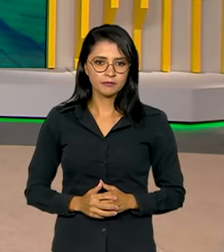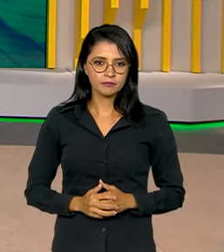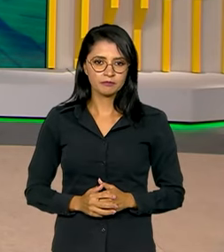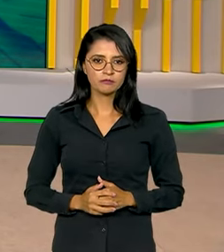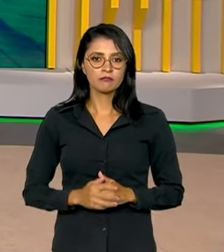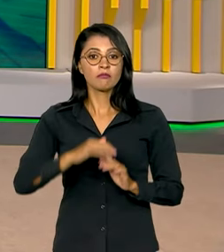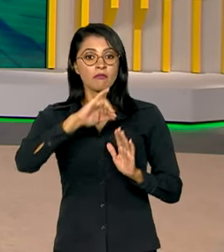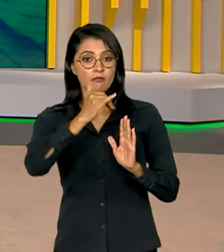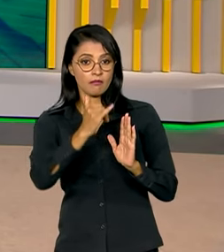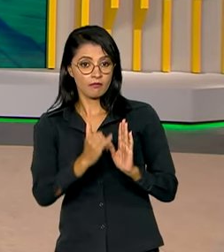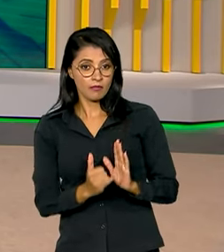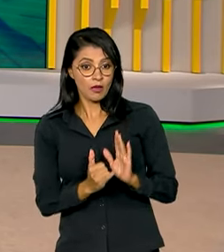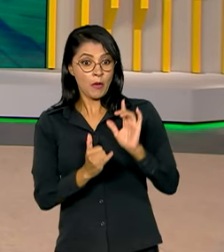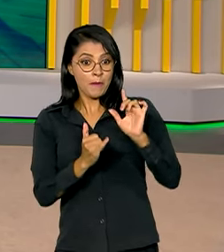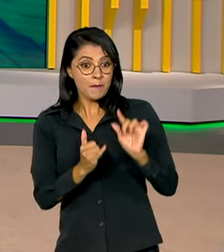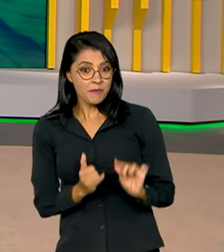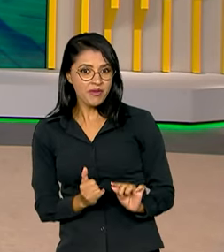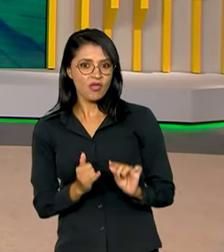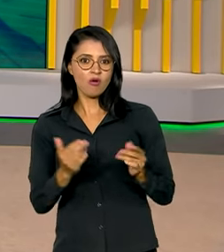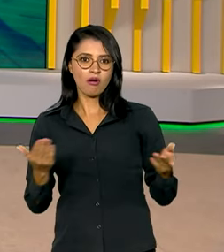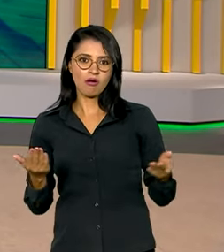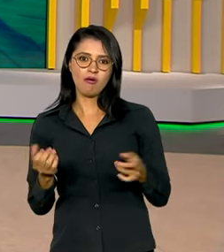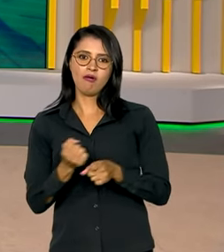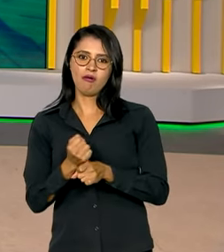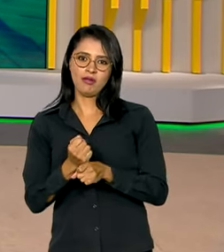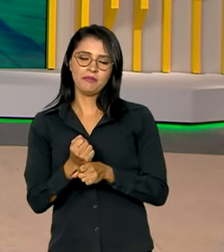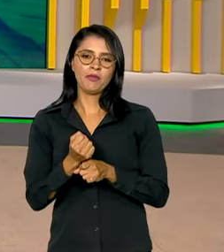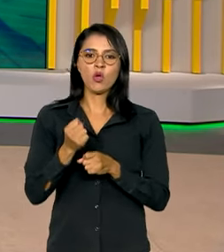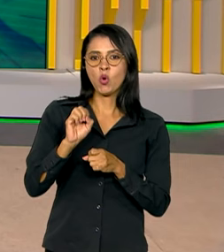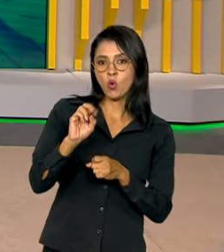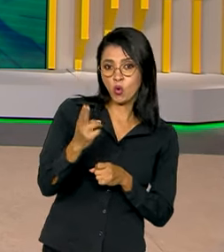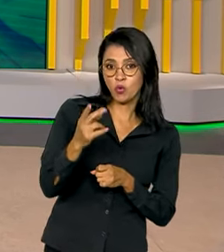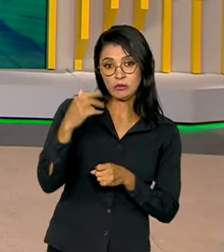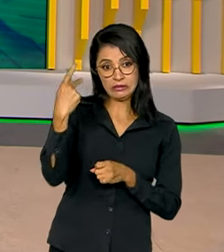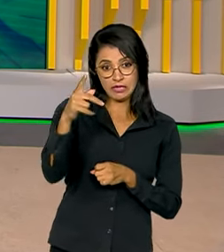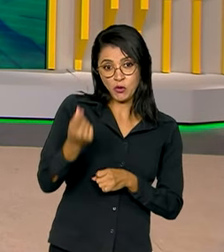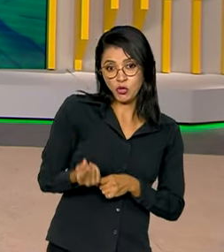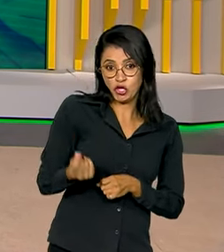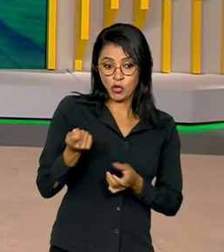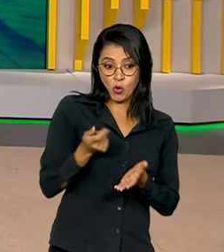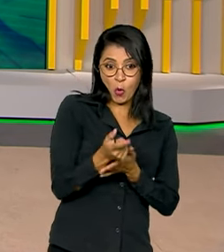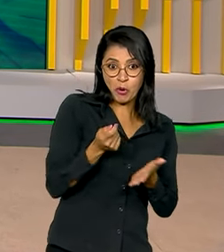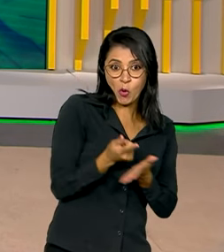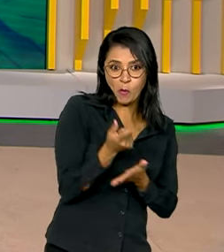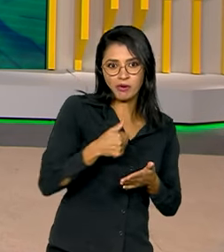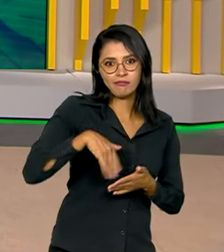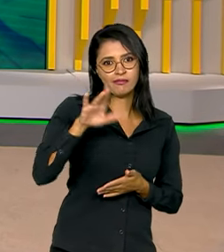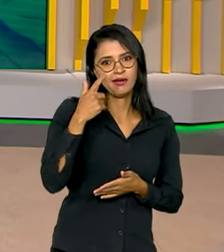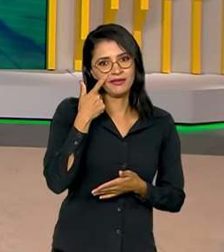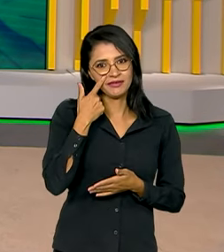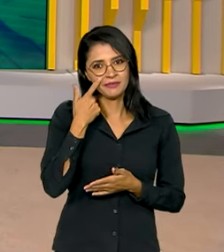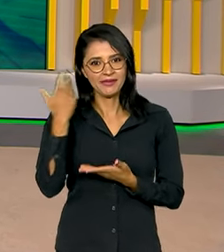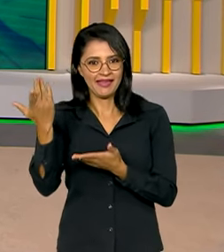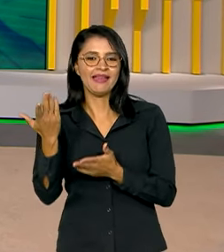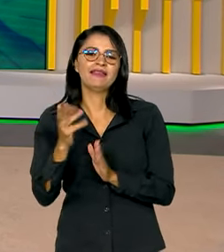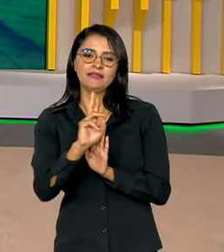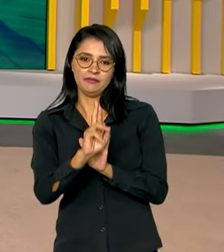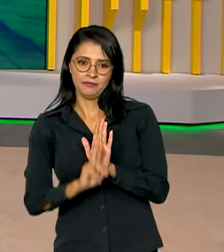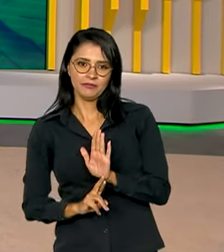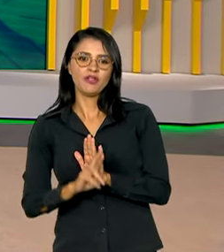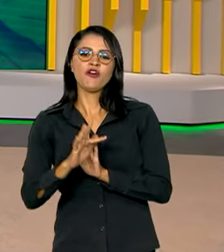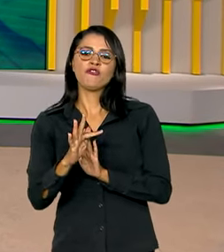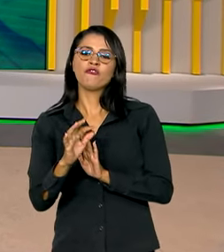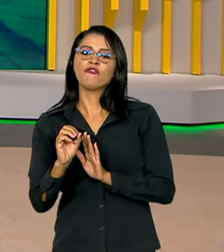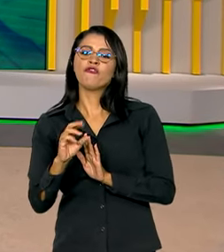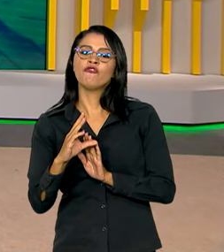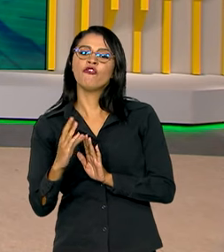Inflação menor para este ano, ou, em outras palavras, seu dinheiro comprando mais. Esta é a previsão do Boletim Focus desta